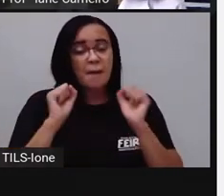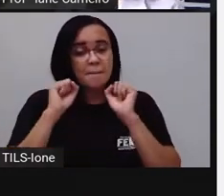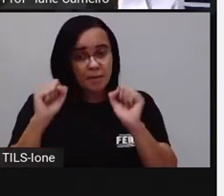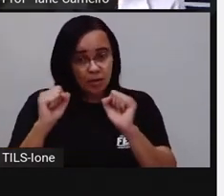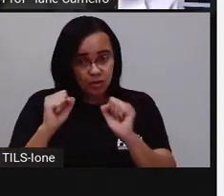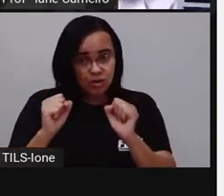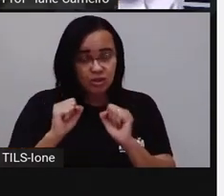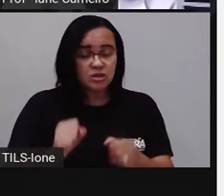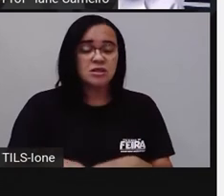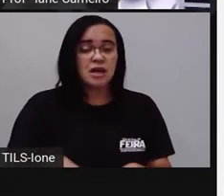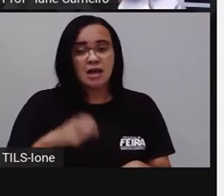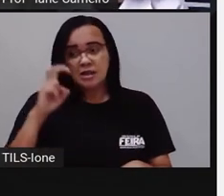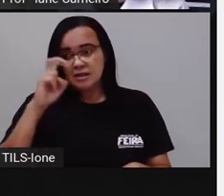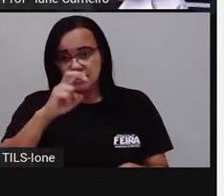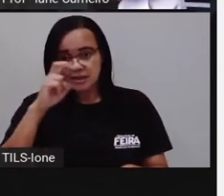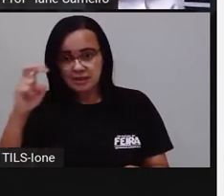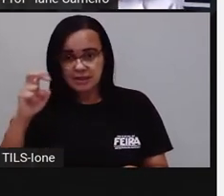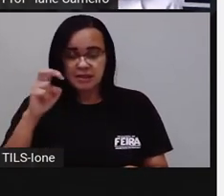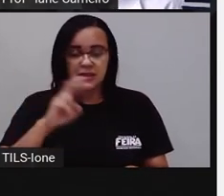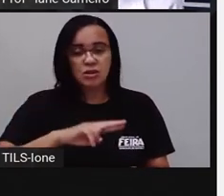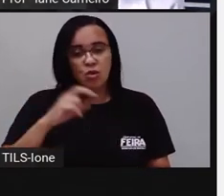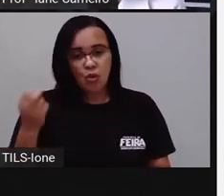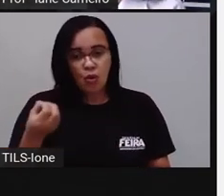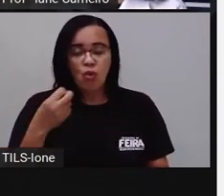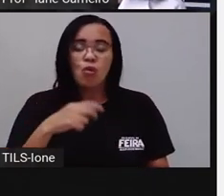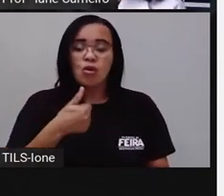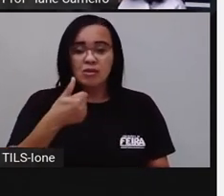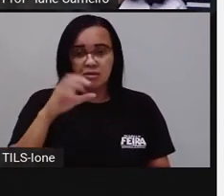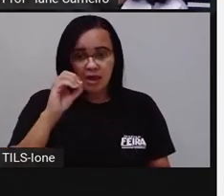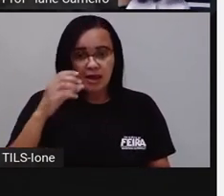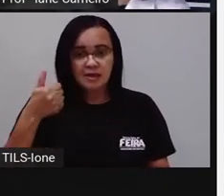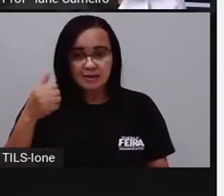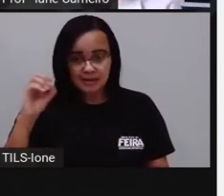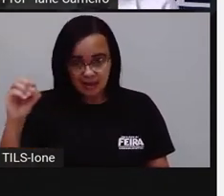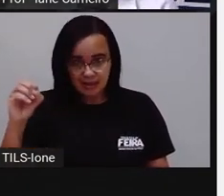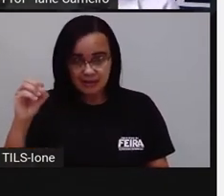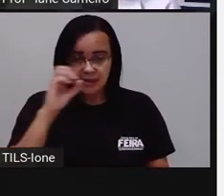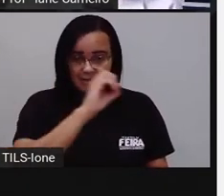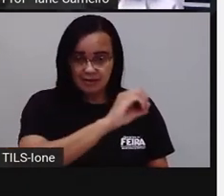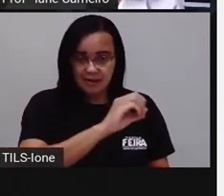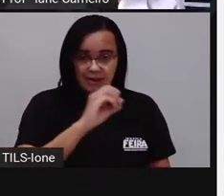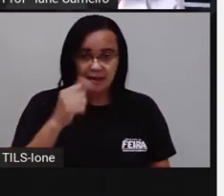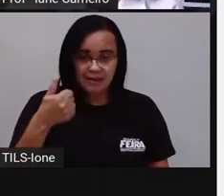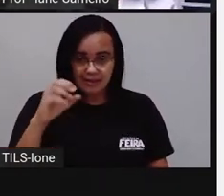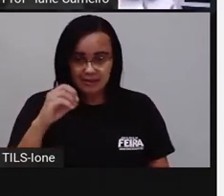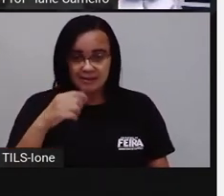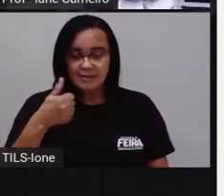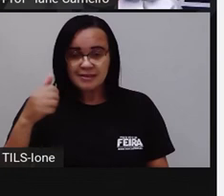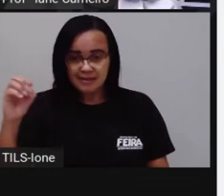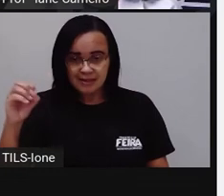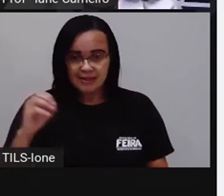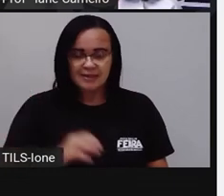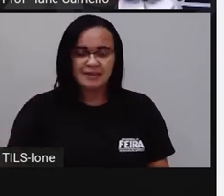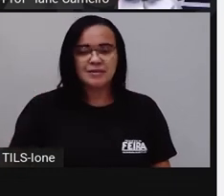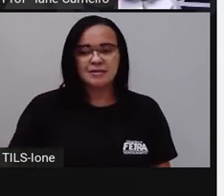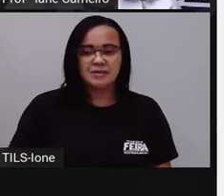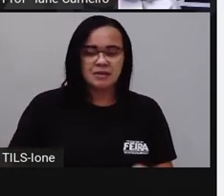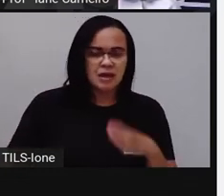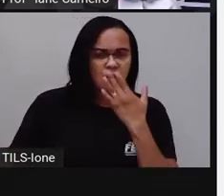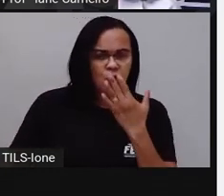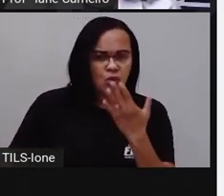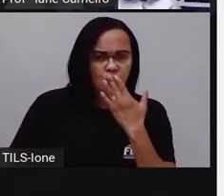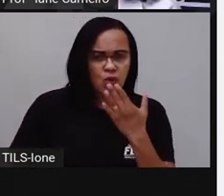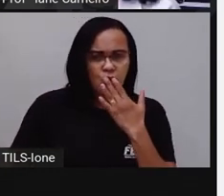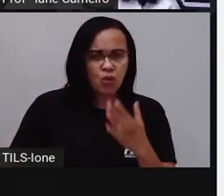né, ou de dez em dez. Se tiver o máximo de crianças que forem dez, a gente podia fazer até o número dez, tá bom? Então aqui na cor azul, uma